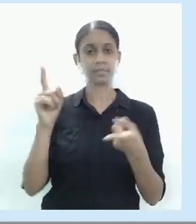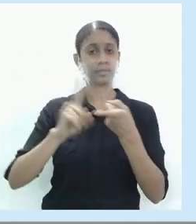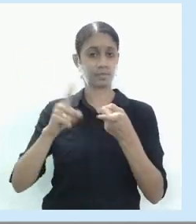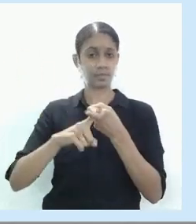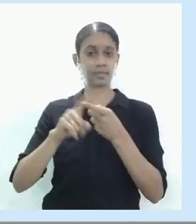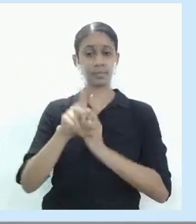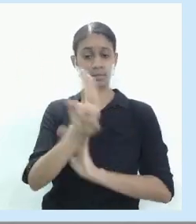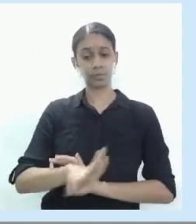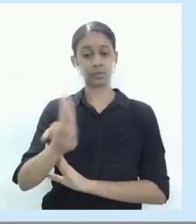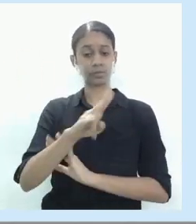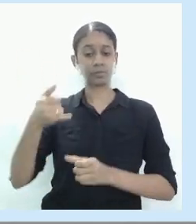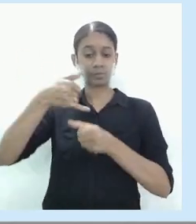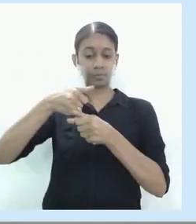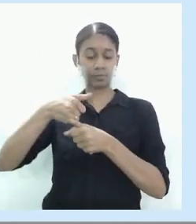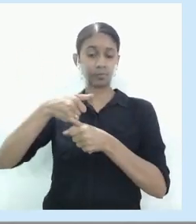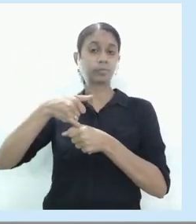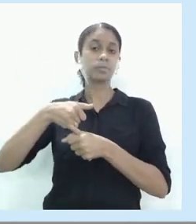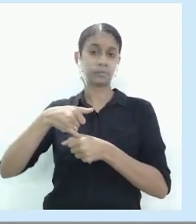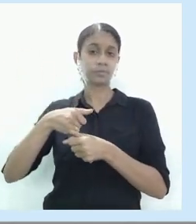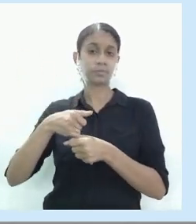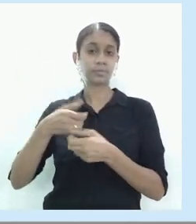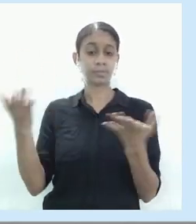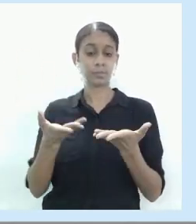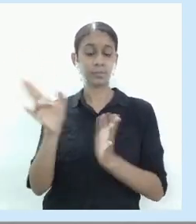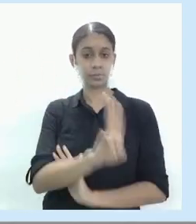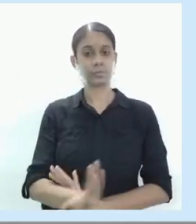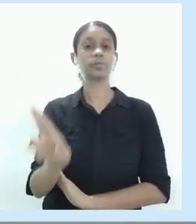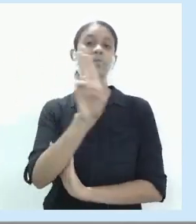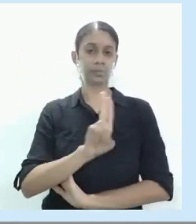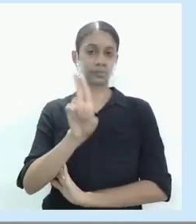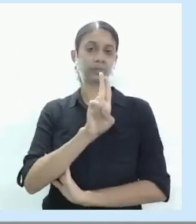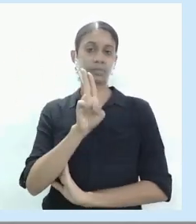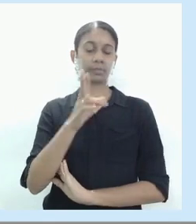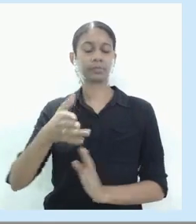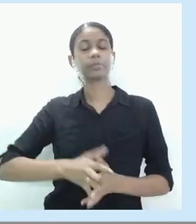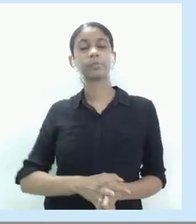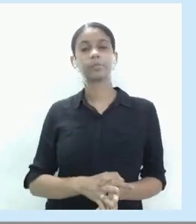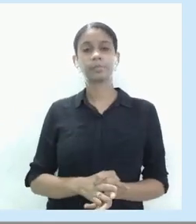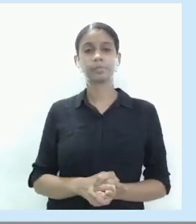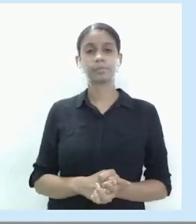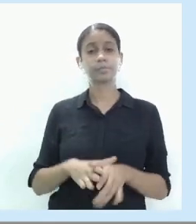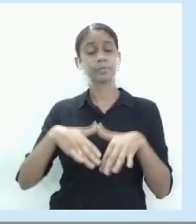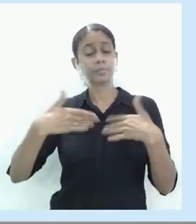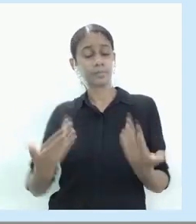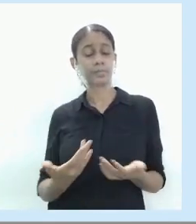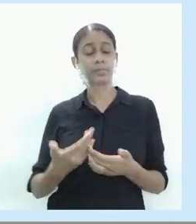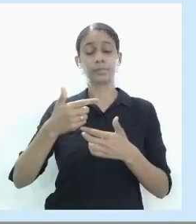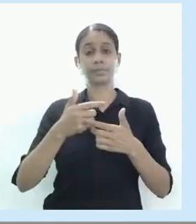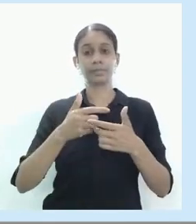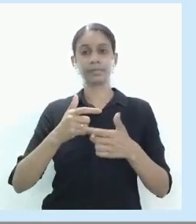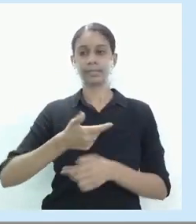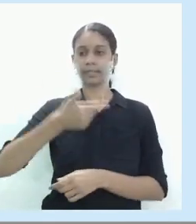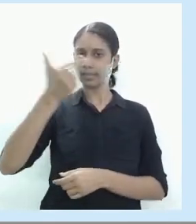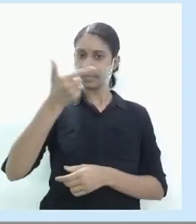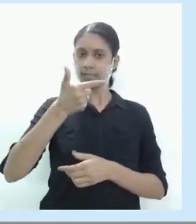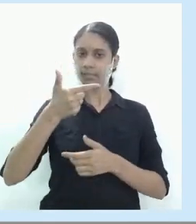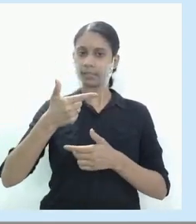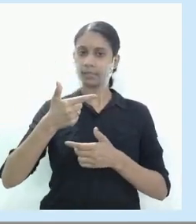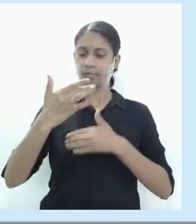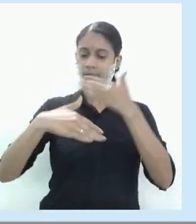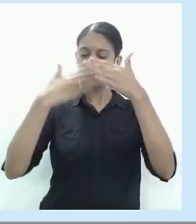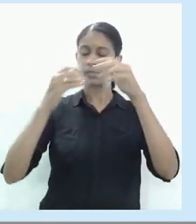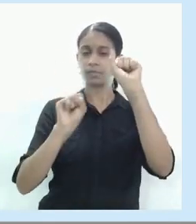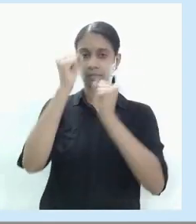combustão, a explosão, que é o que nós temos hoje. Então a segunda revolução industrial migra da